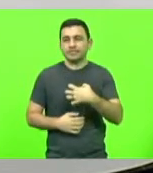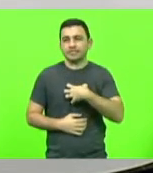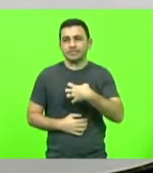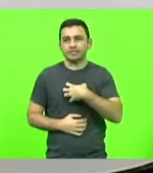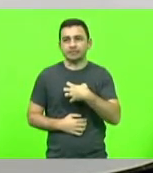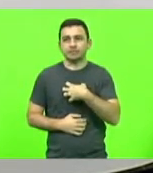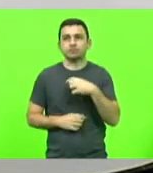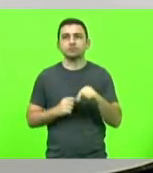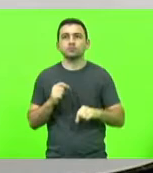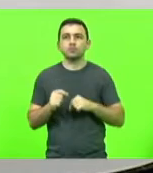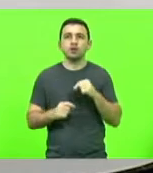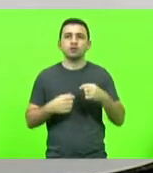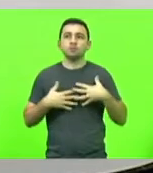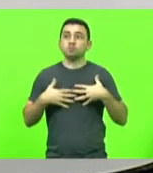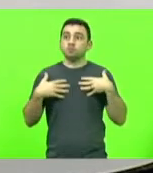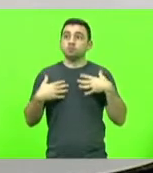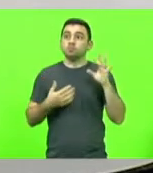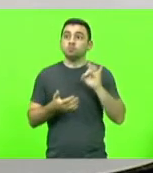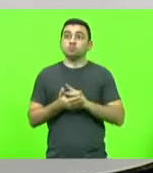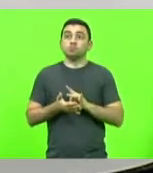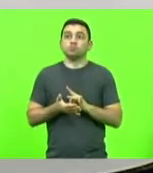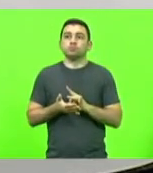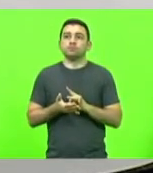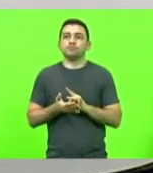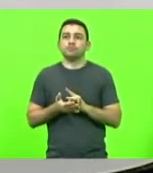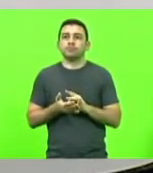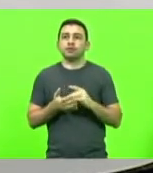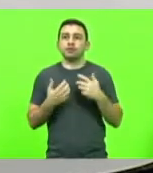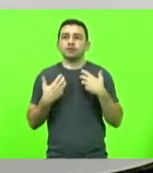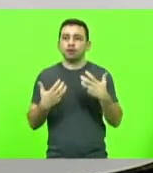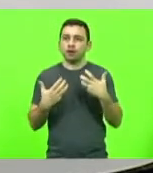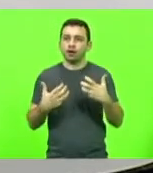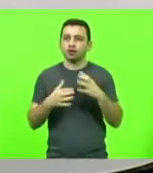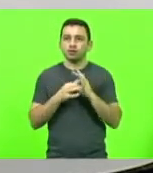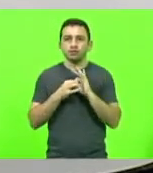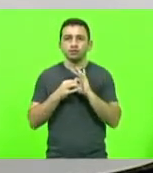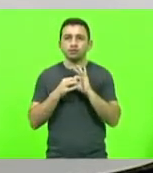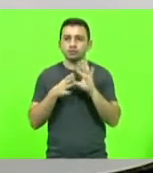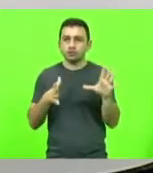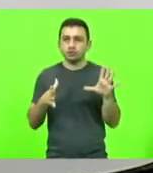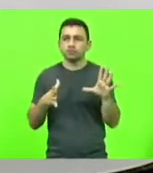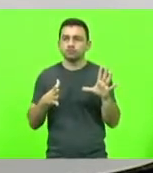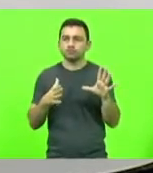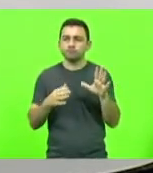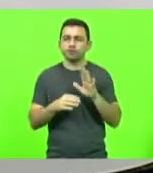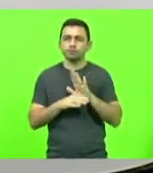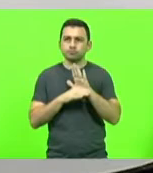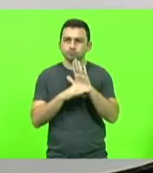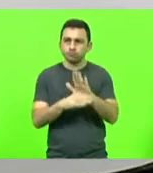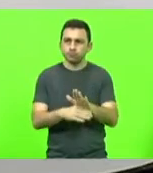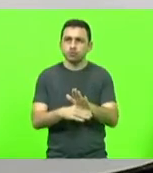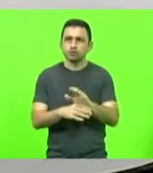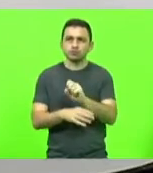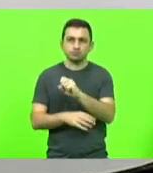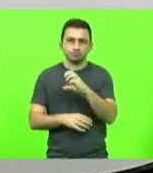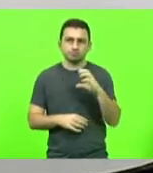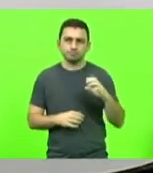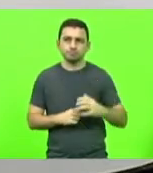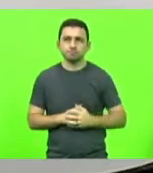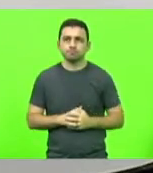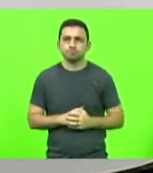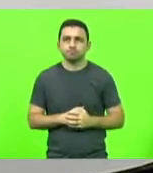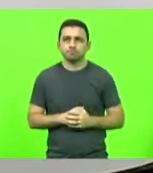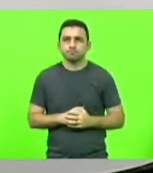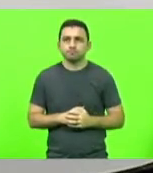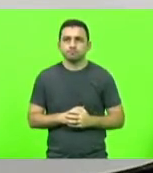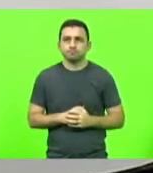de orgulho verdadeiro de alguma maneira me colocar à disposição da minha pátria, da minha terra, da minha gente. Isso é maravilhoso.